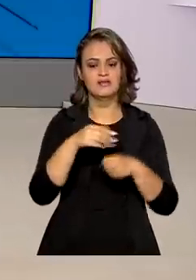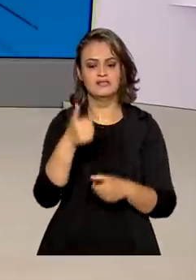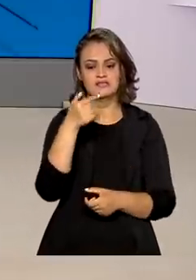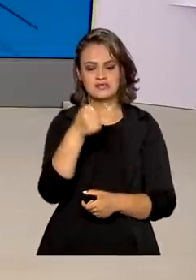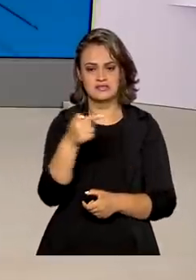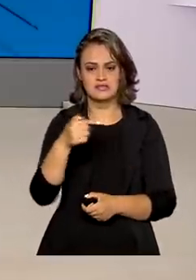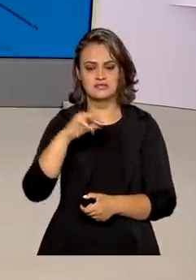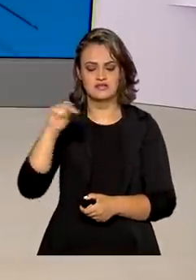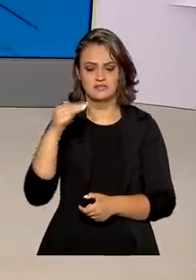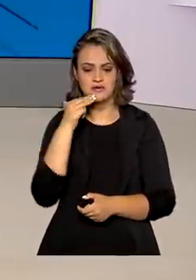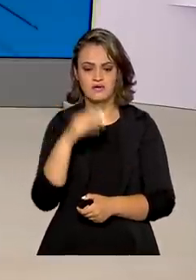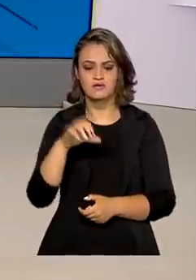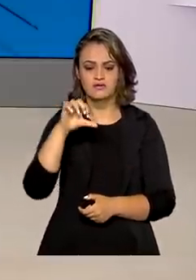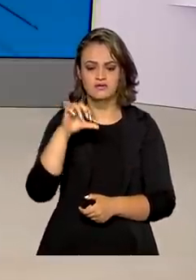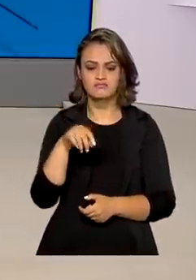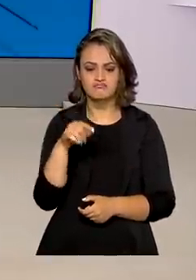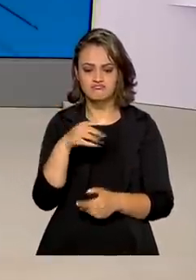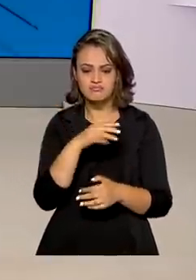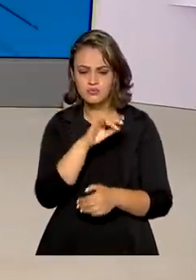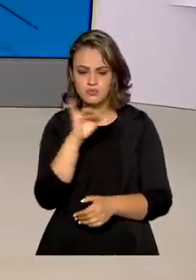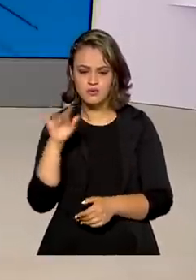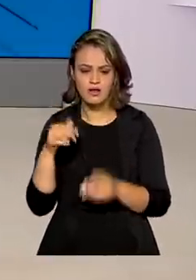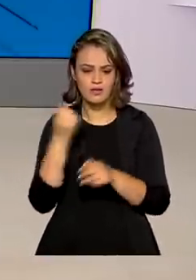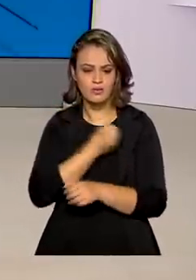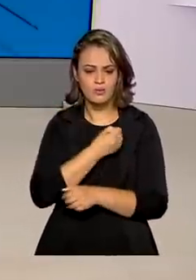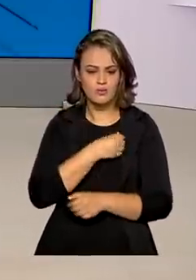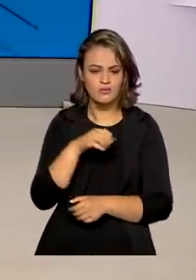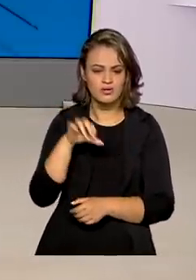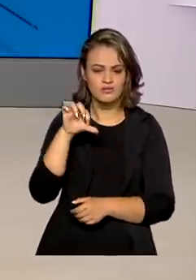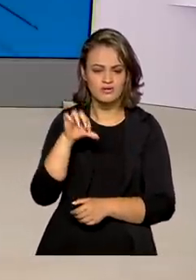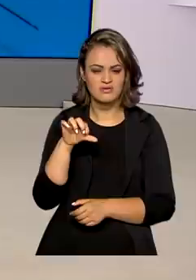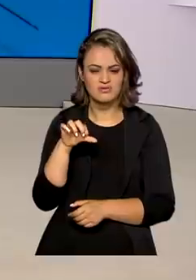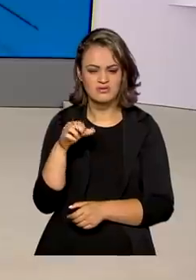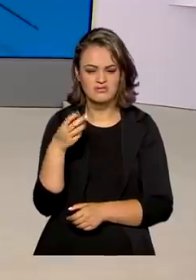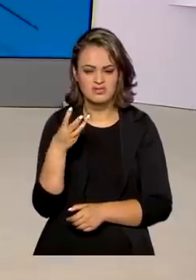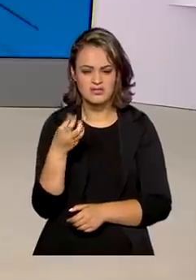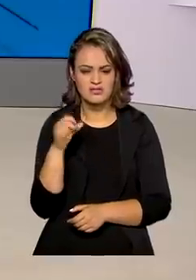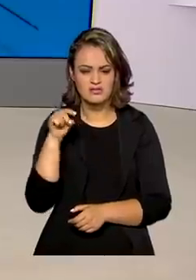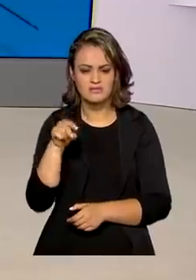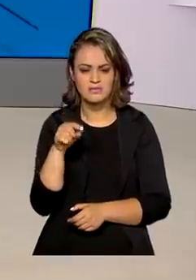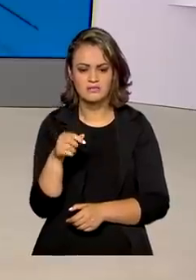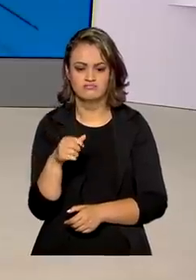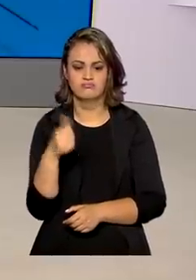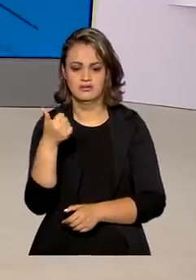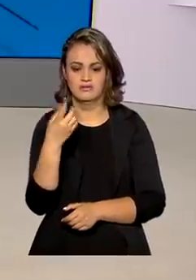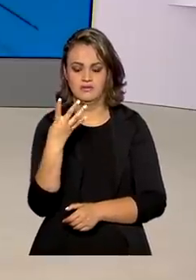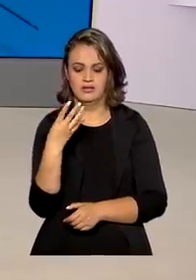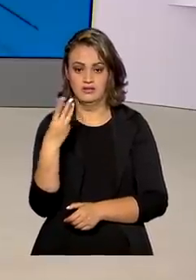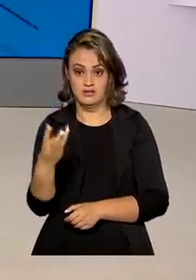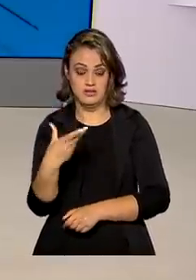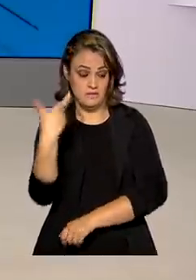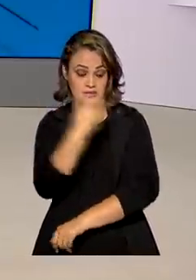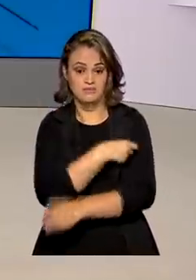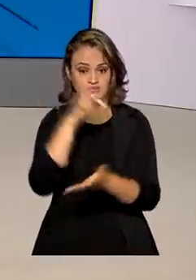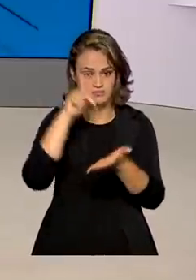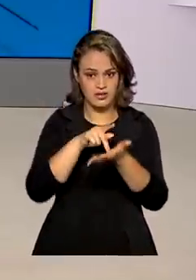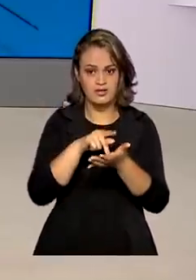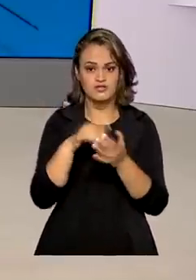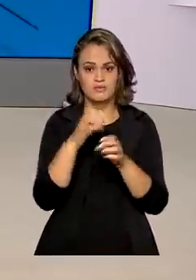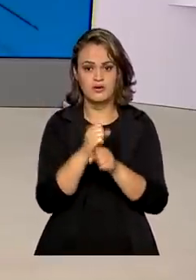.936.143 doses. As doses aplicadas chegam a 46